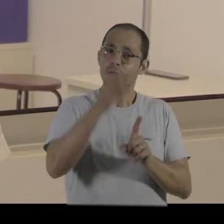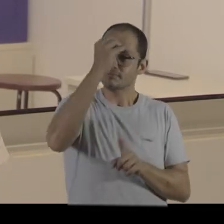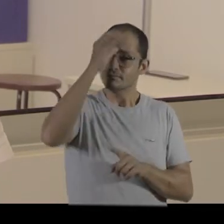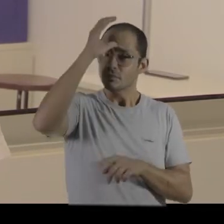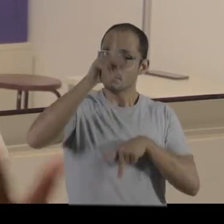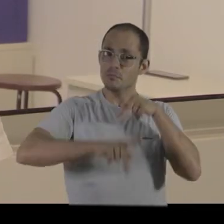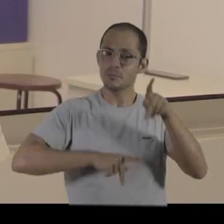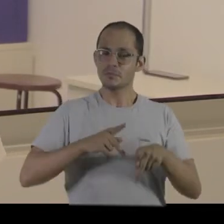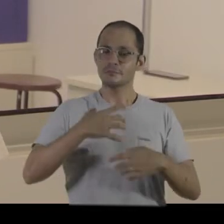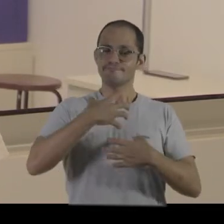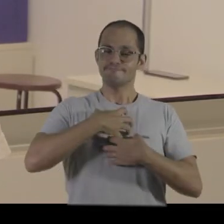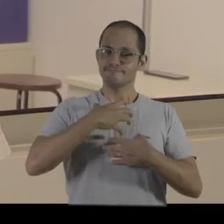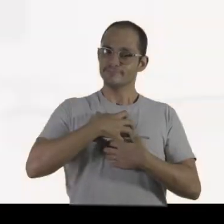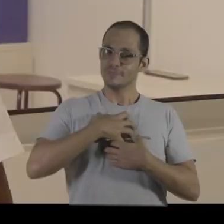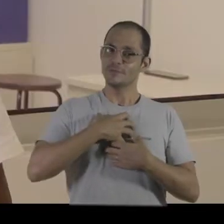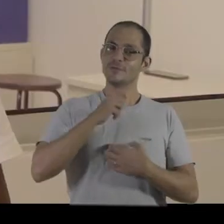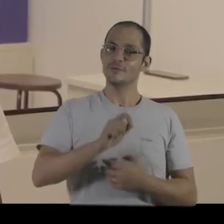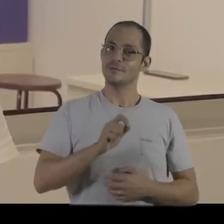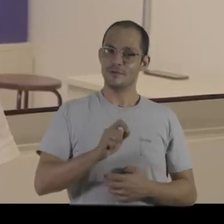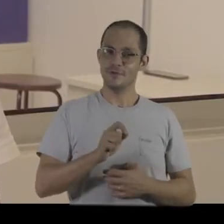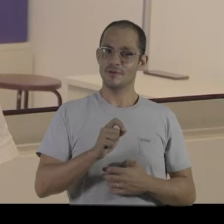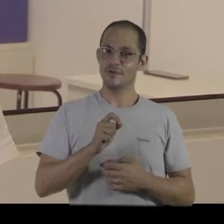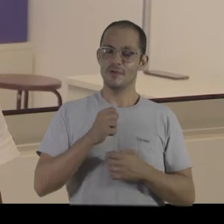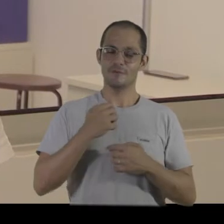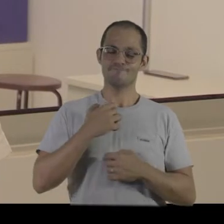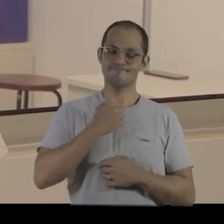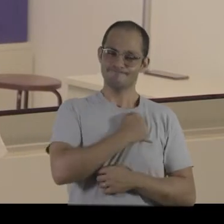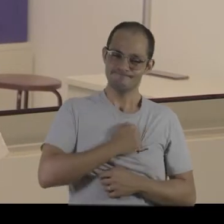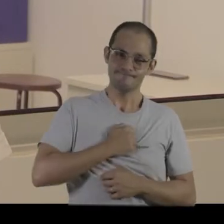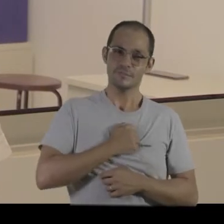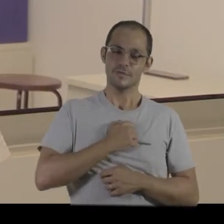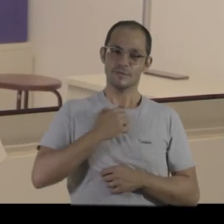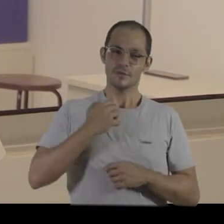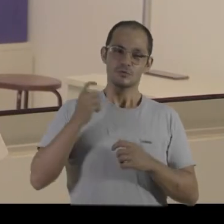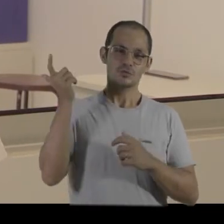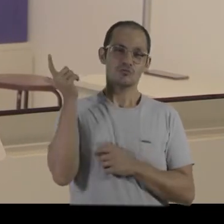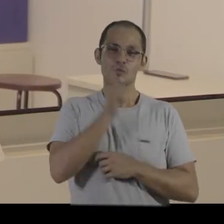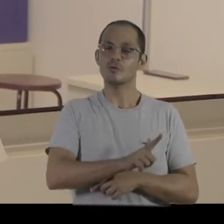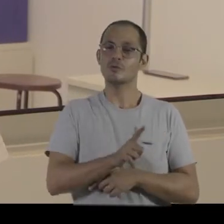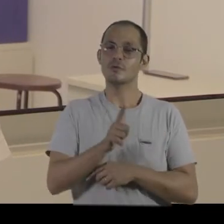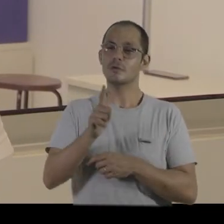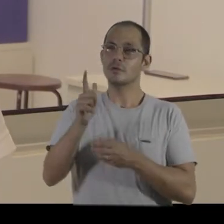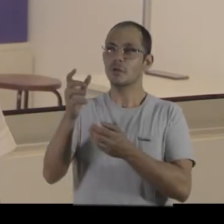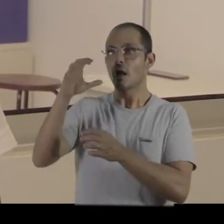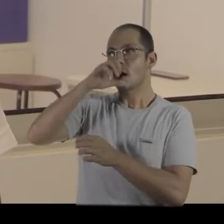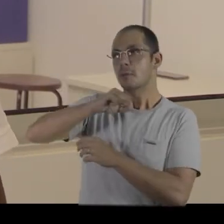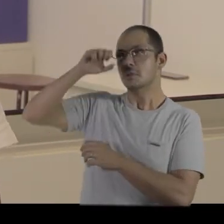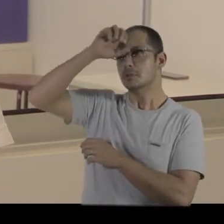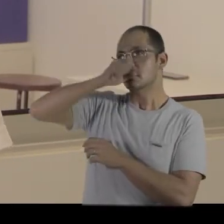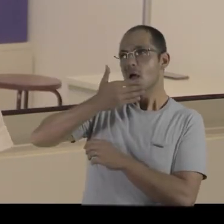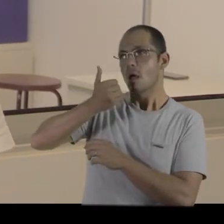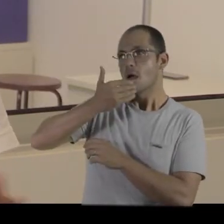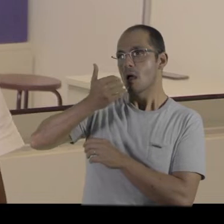geração de conhecimento público. E eu sinto muito recompensado, assim, muito gratificado e com orgulho de conseguir